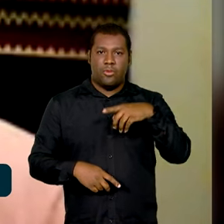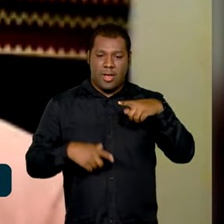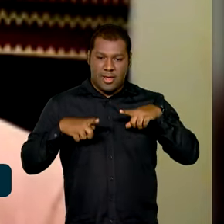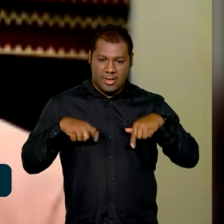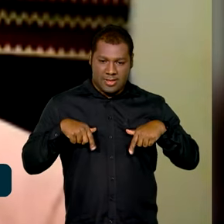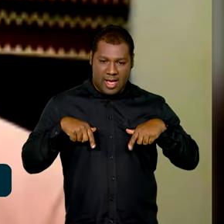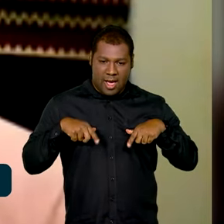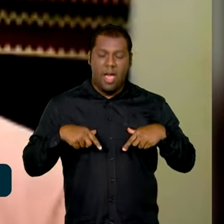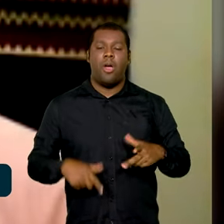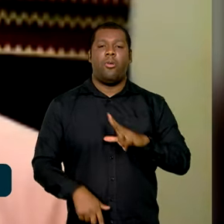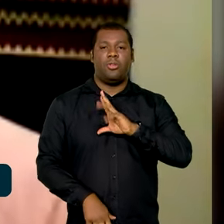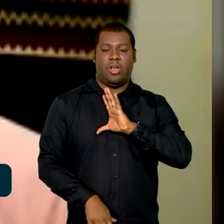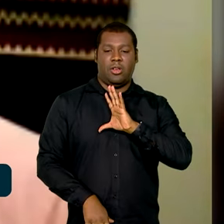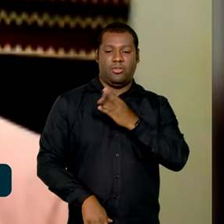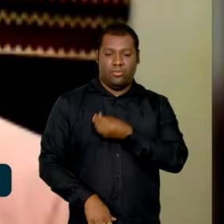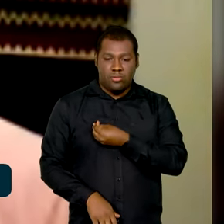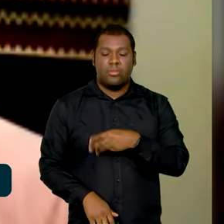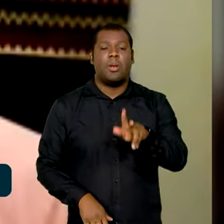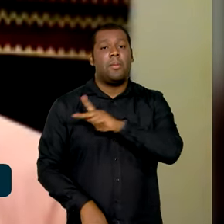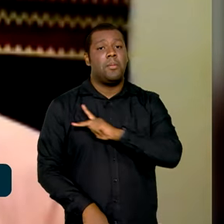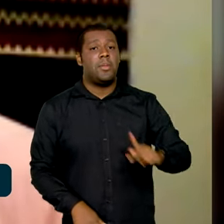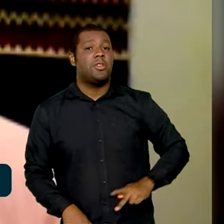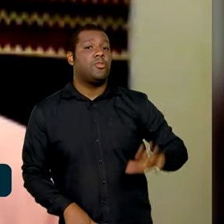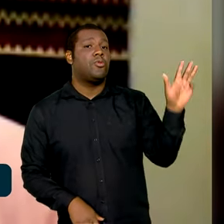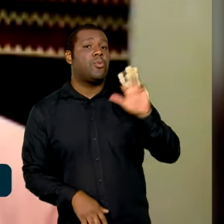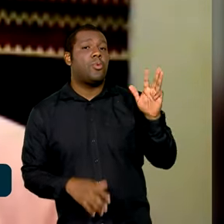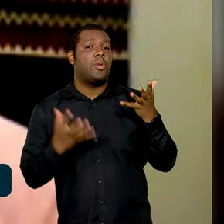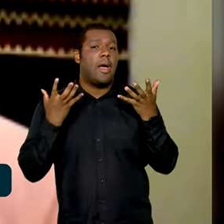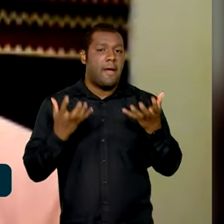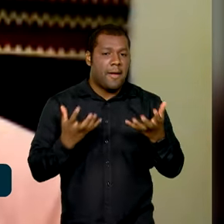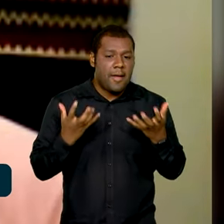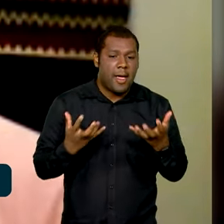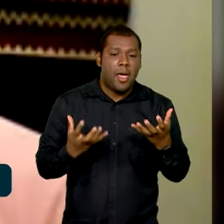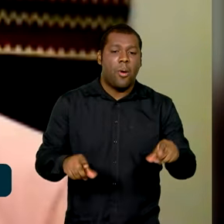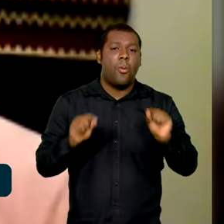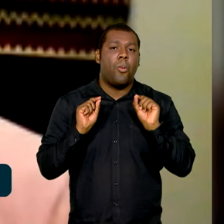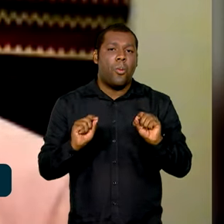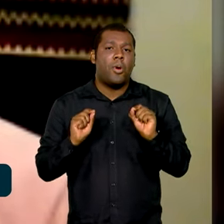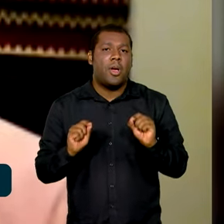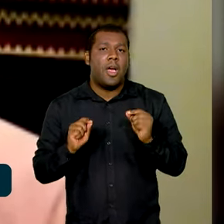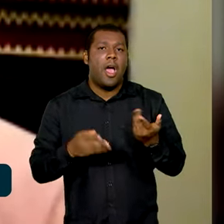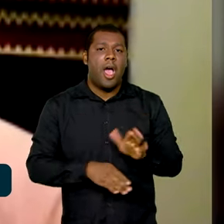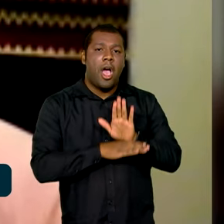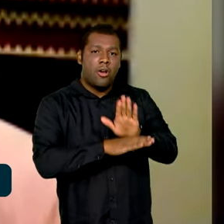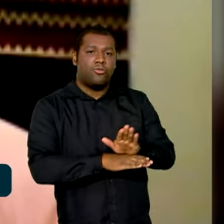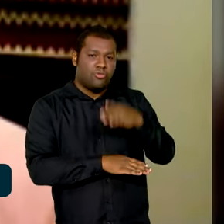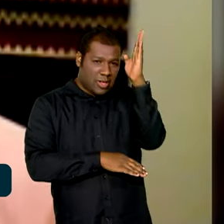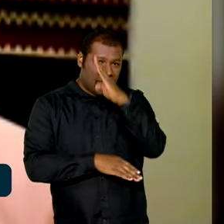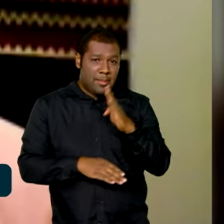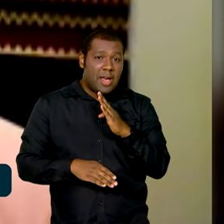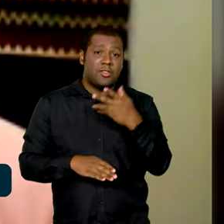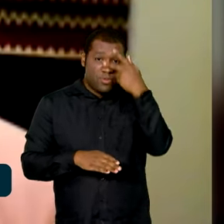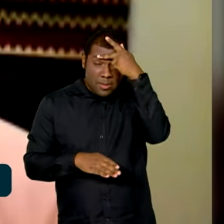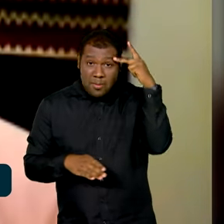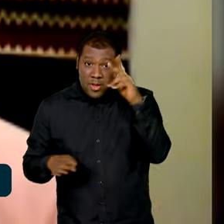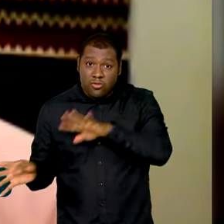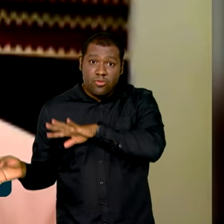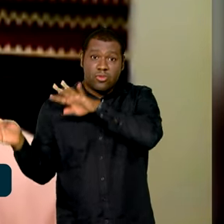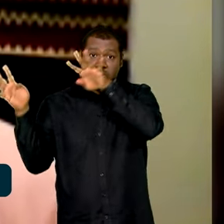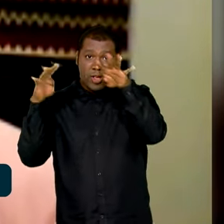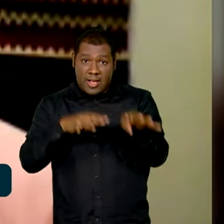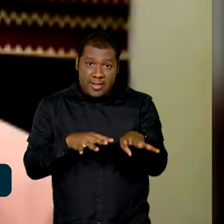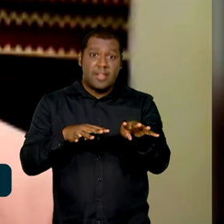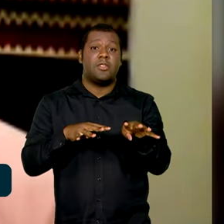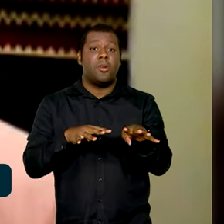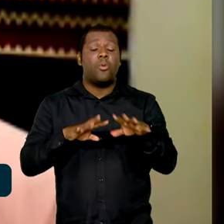mandatos quanto agora, ele demonstra um interesse em fazer o Brasil ser ouvido, em buscar,